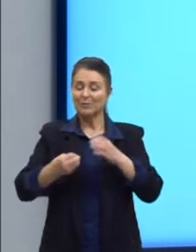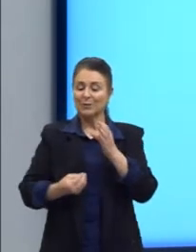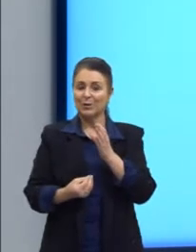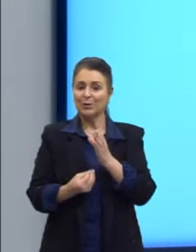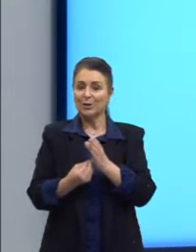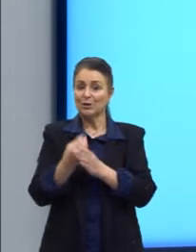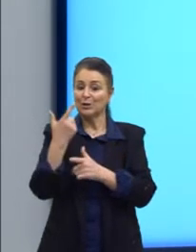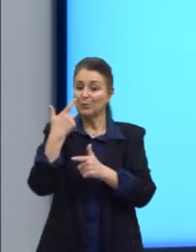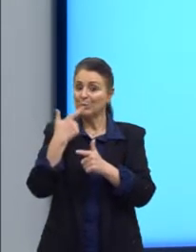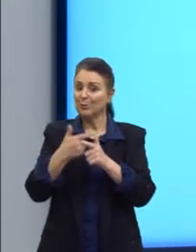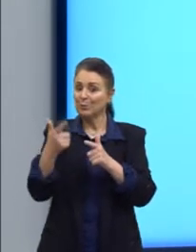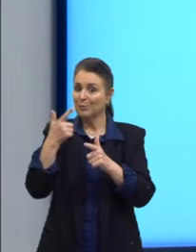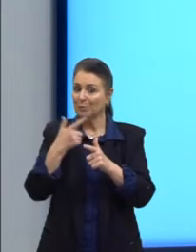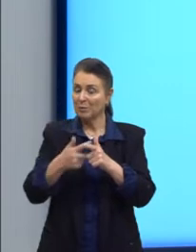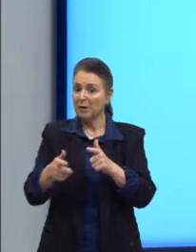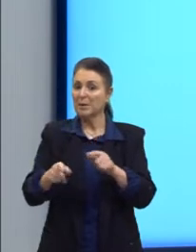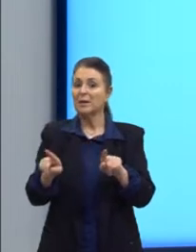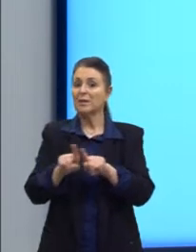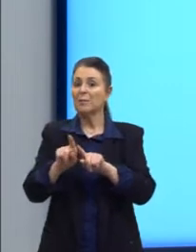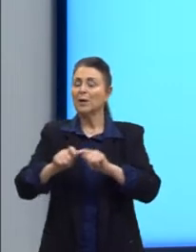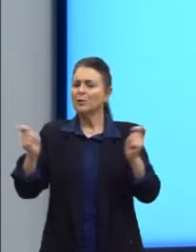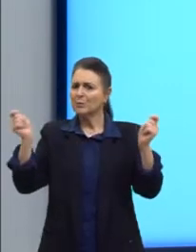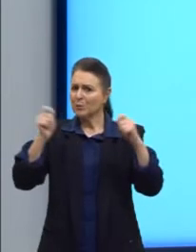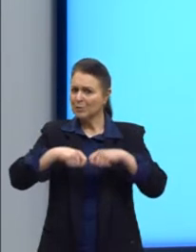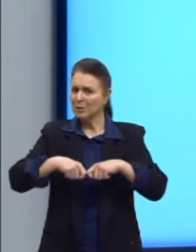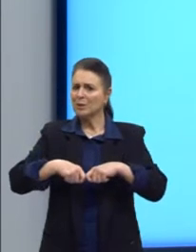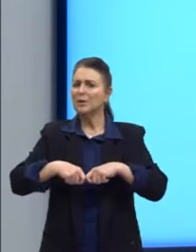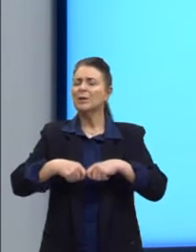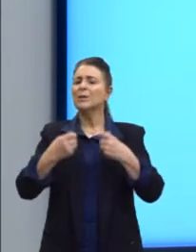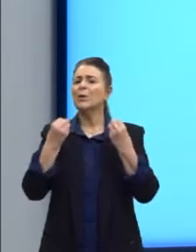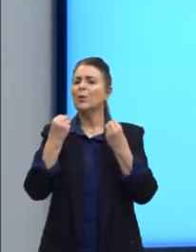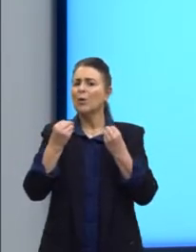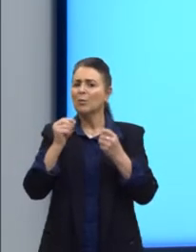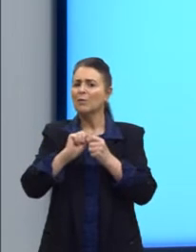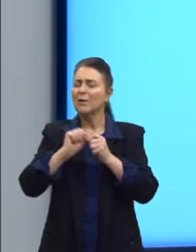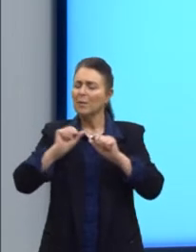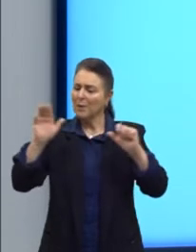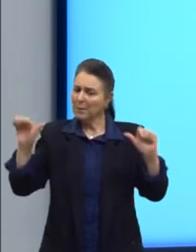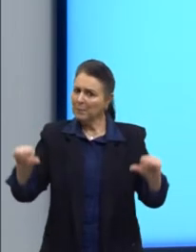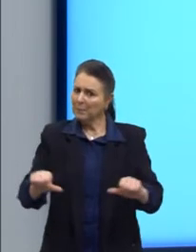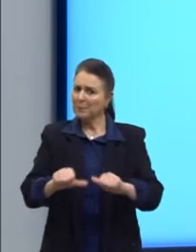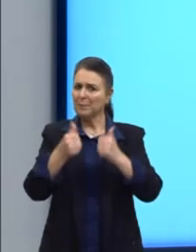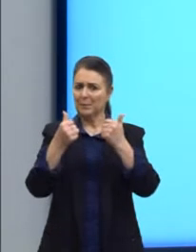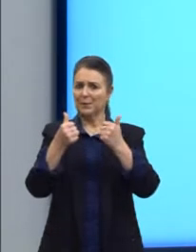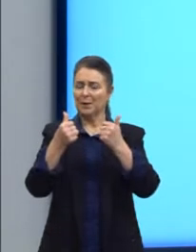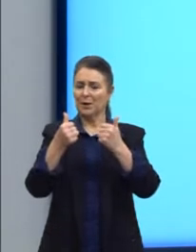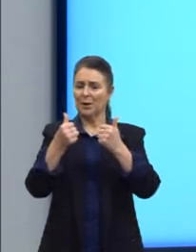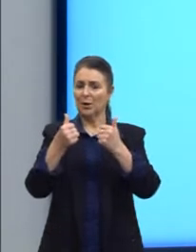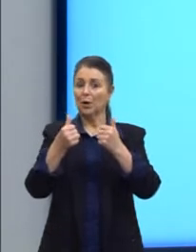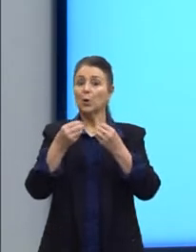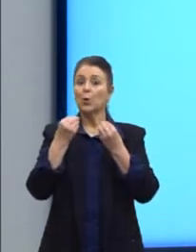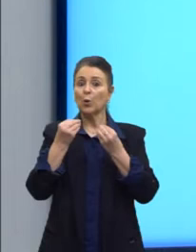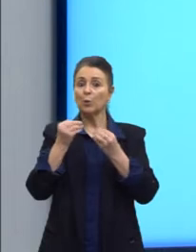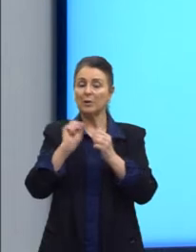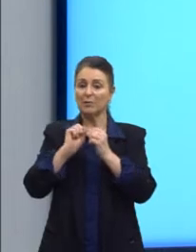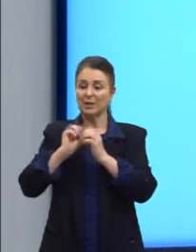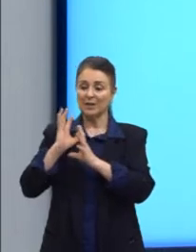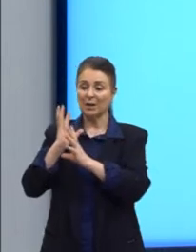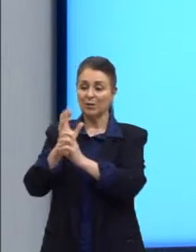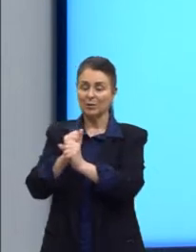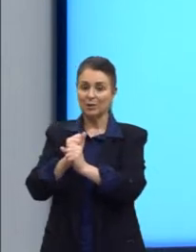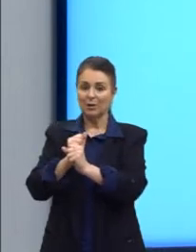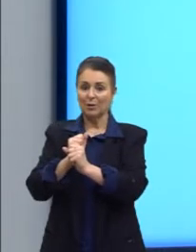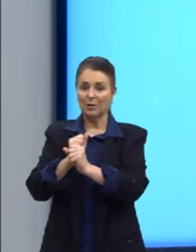da problemática e os possíveis meios de melhoria. Então, na forma como esse participante construiu a conclusão, ele